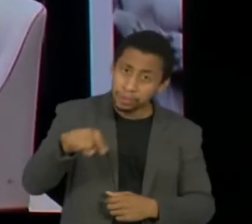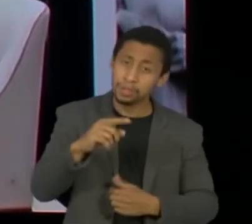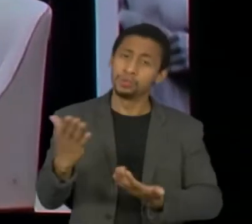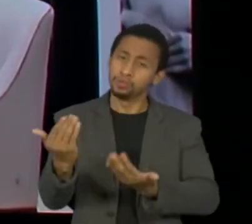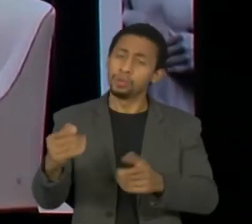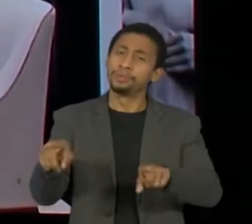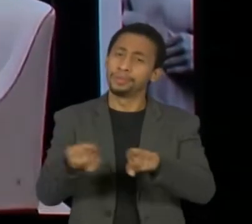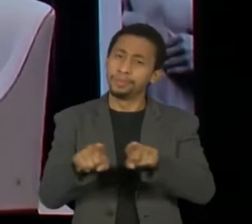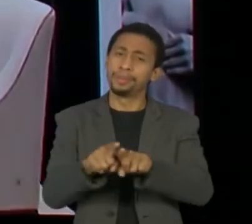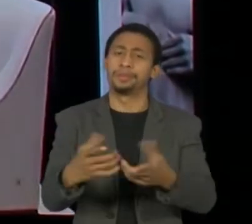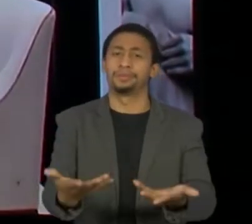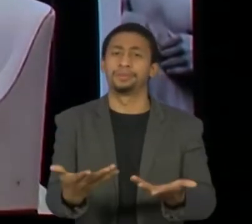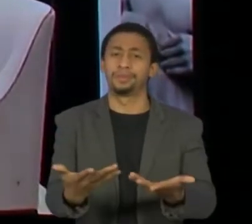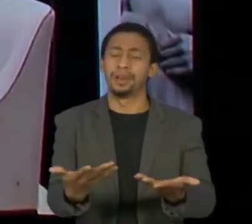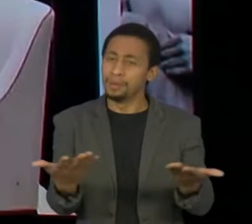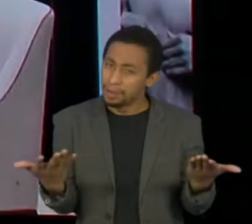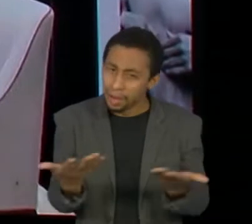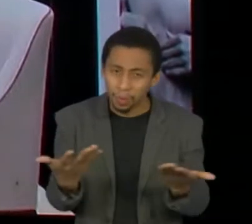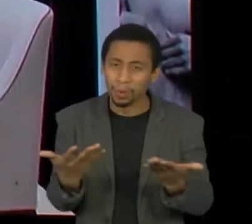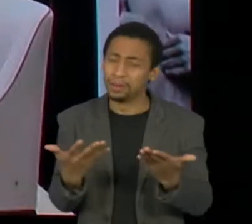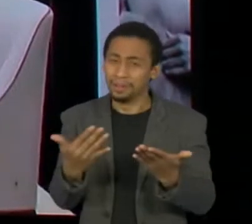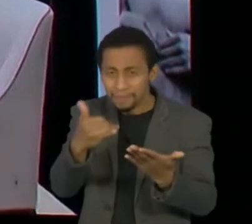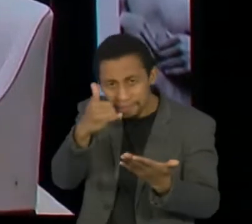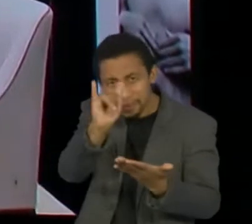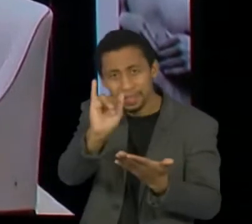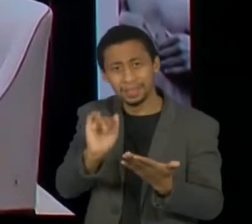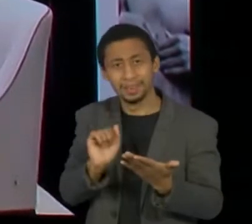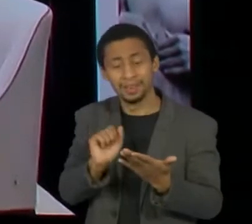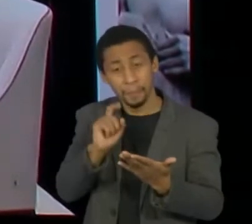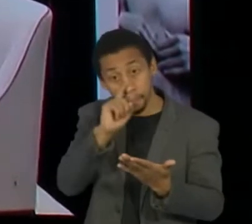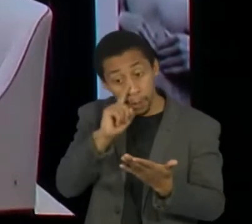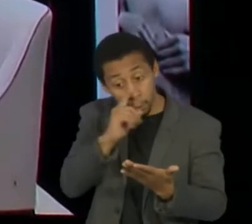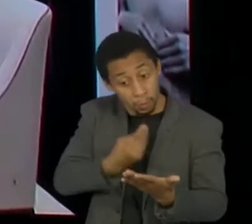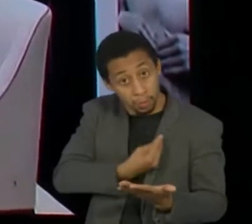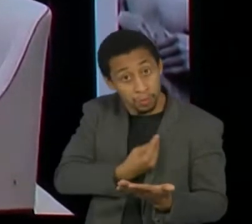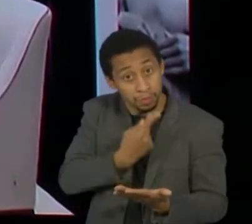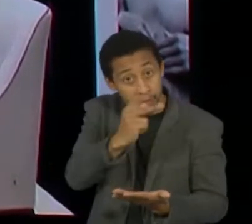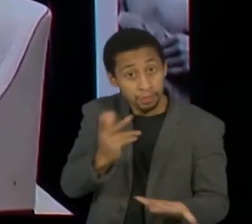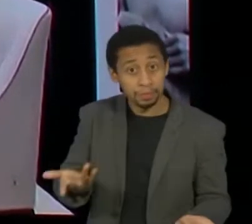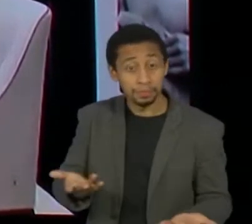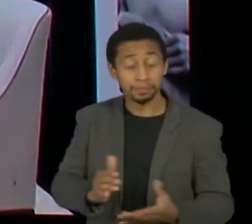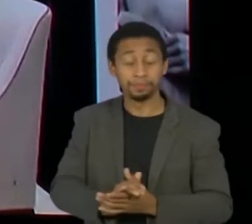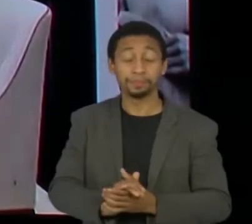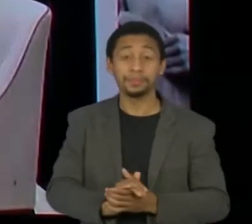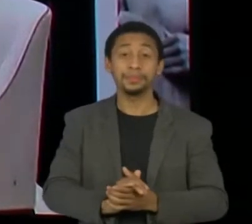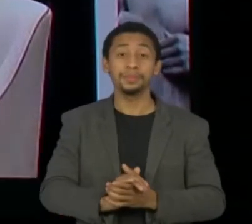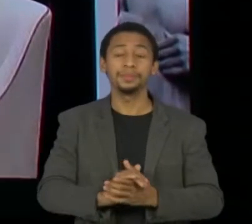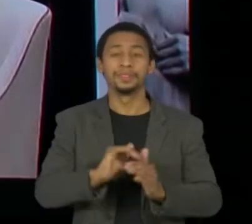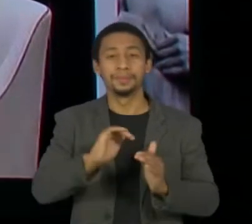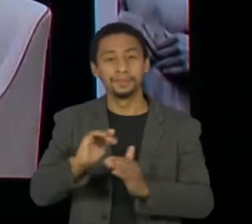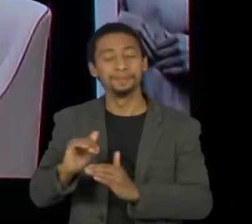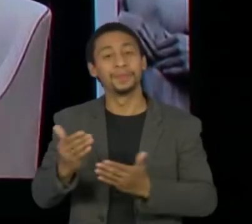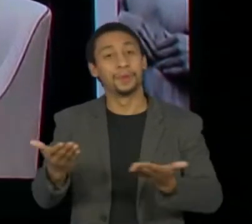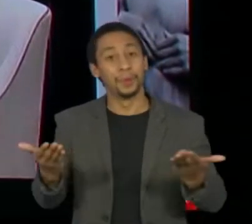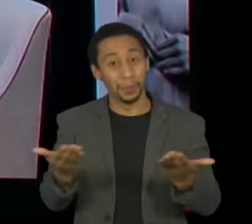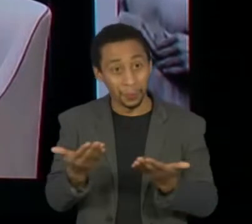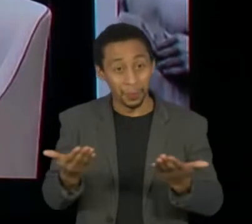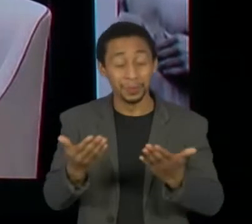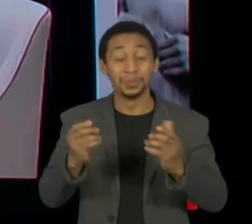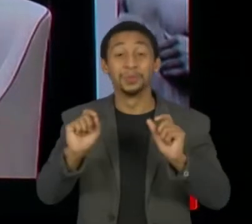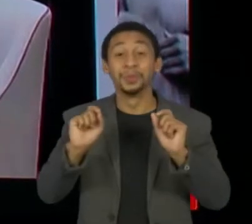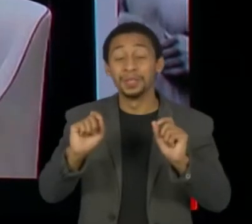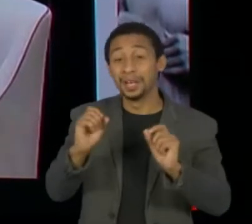enquanto, não façam isso, pode colocar em risco as suas vidas. Quero também dizer que hoje nós comemoramos 80